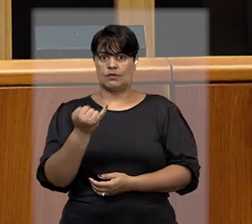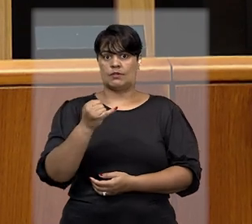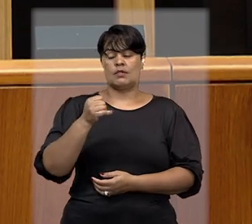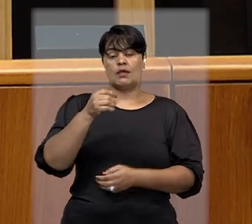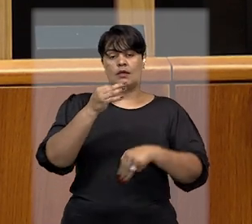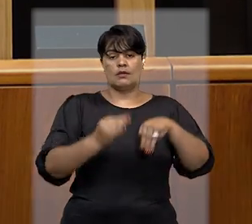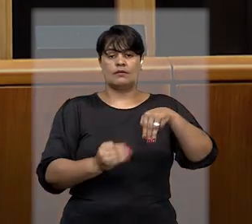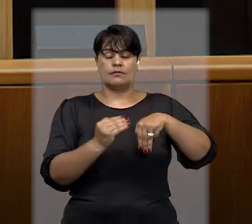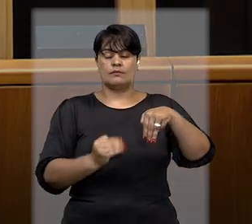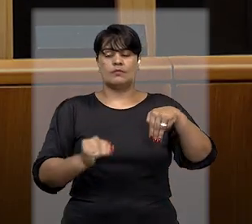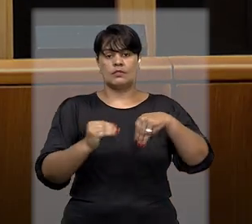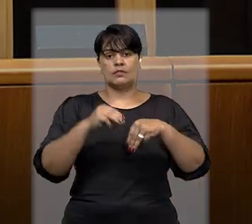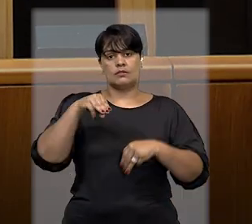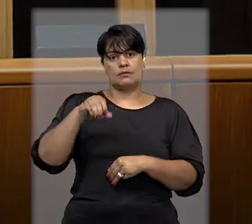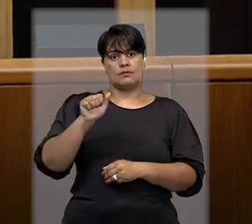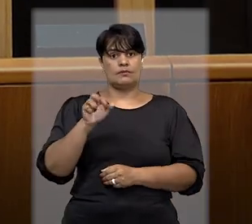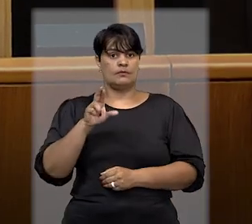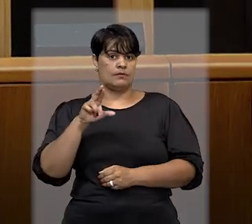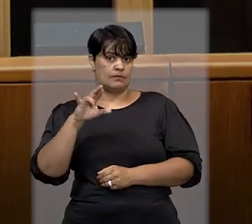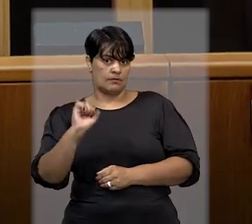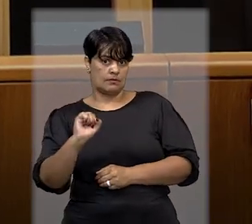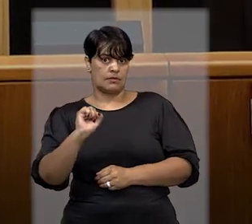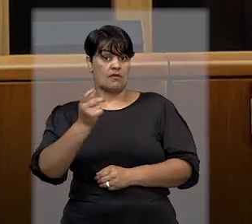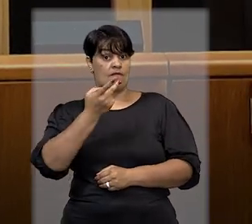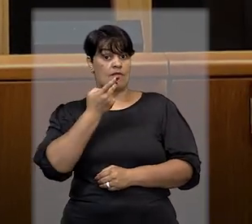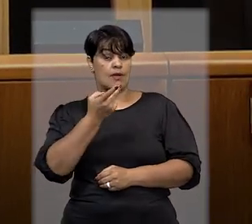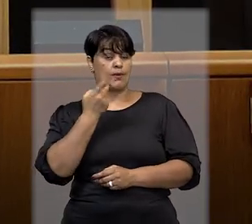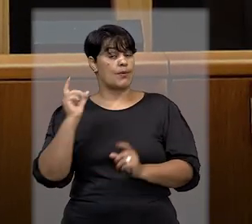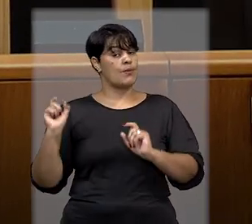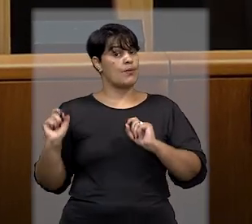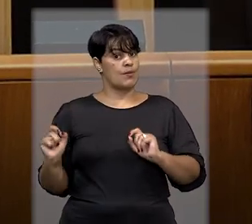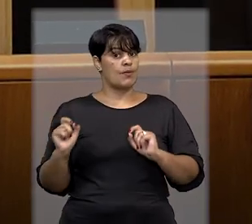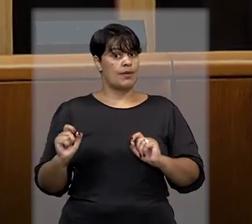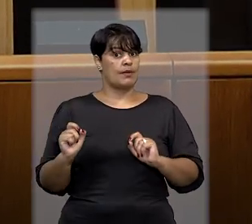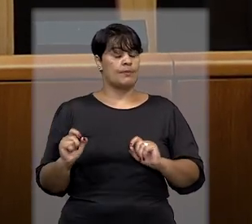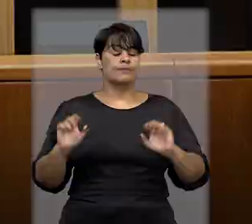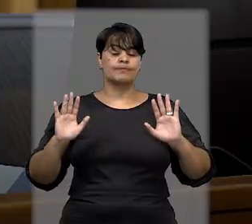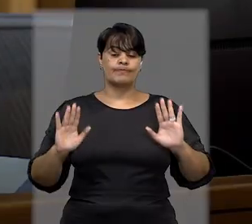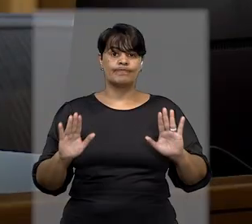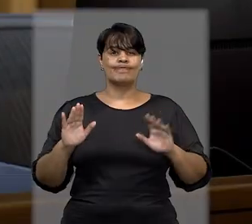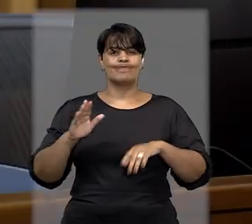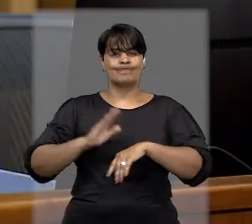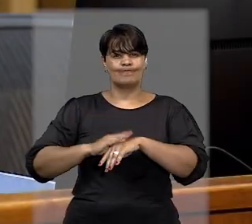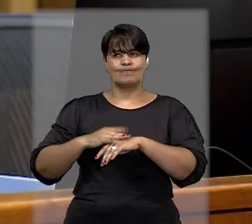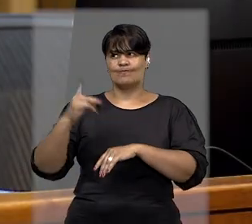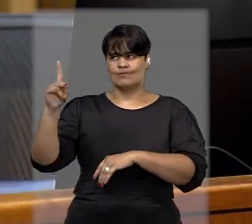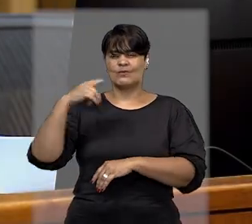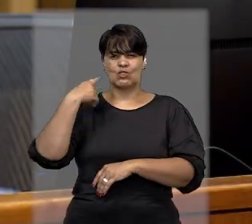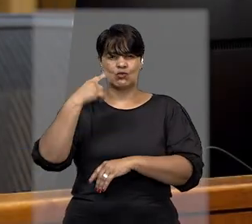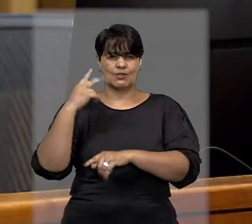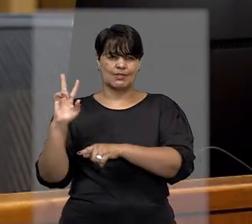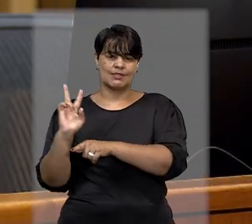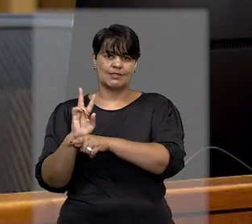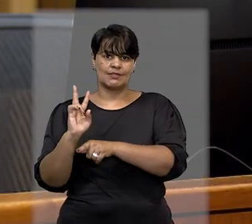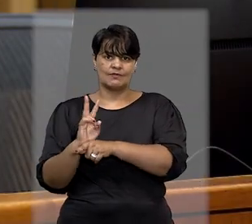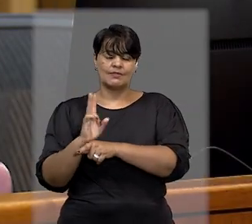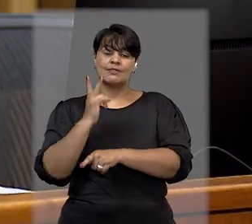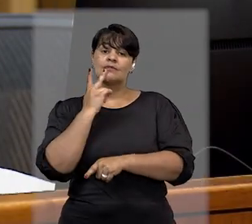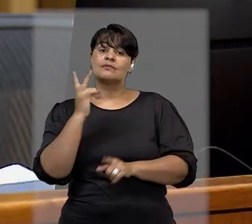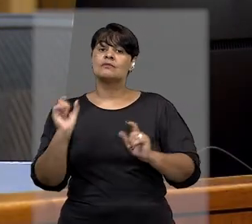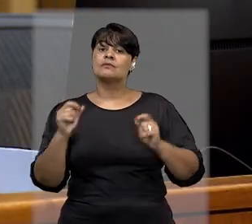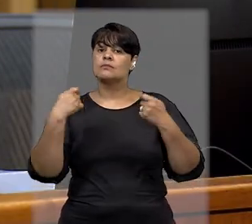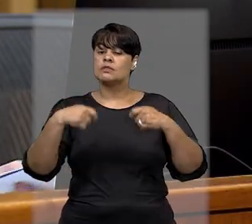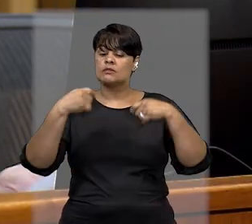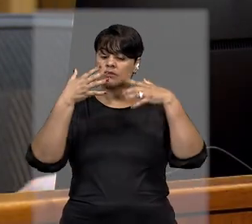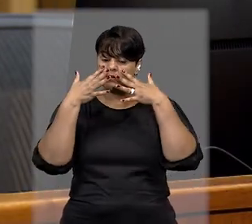Tereza de Assis Moura, declarou em sua decisão que a questão levantada pela defesa diz respeito à observância do